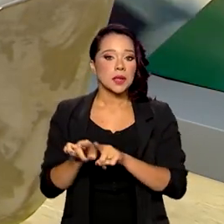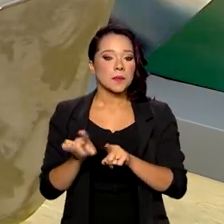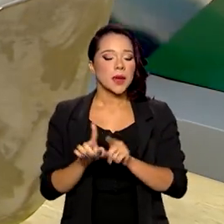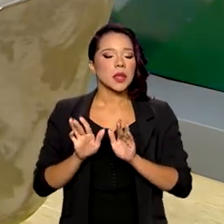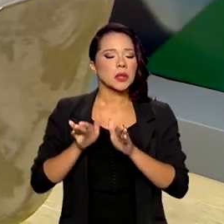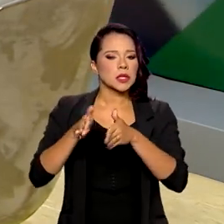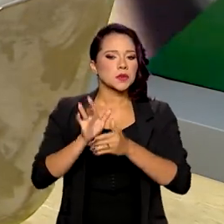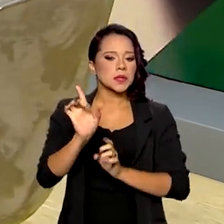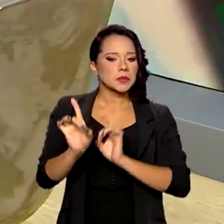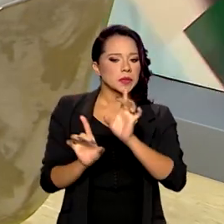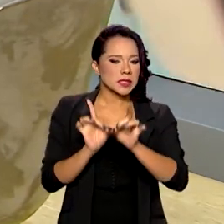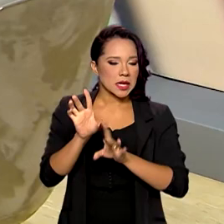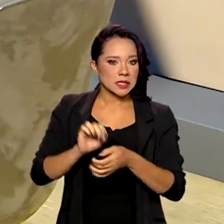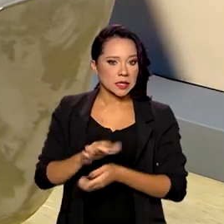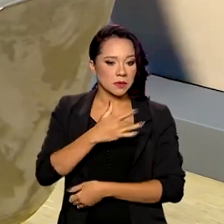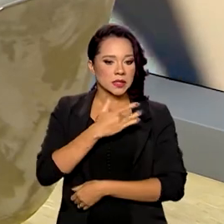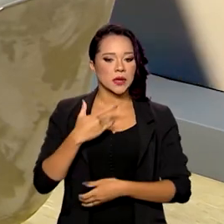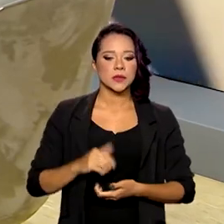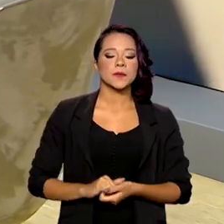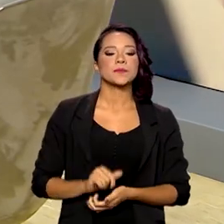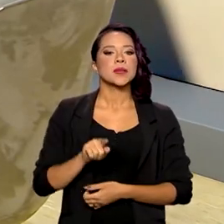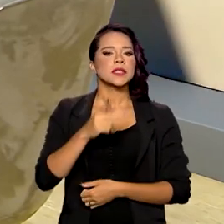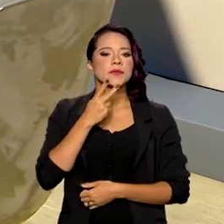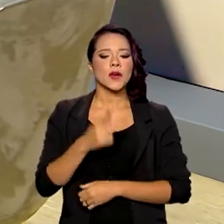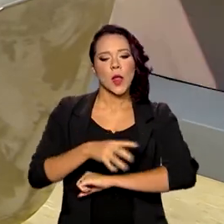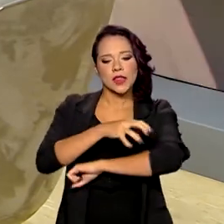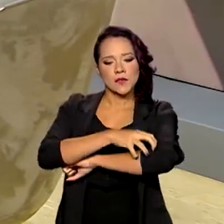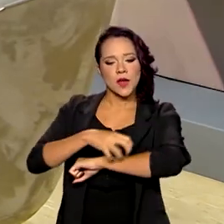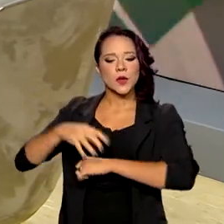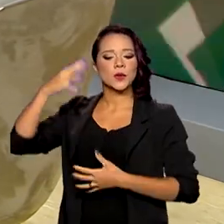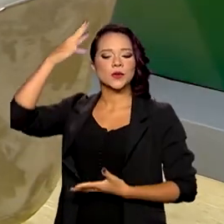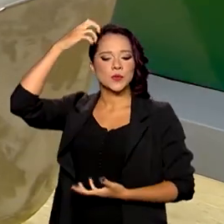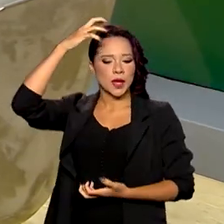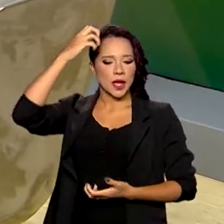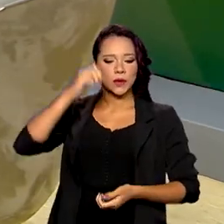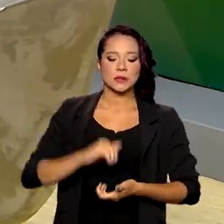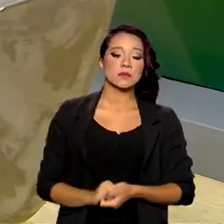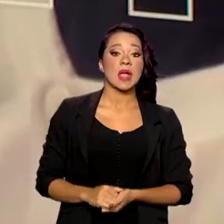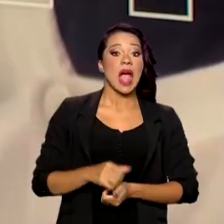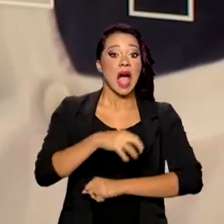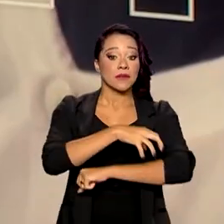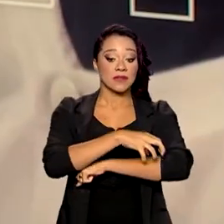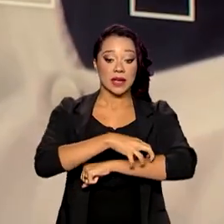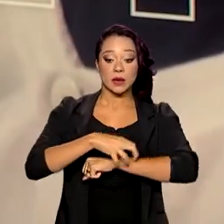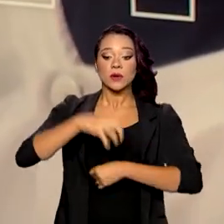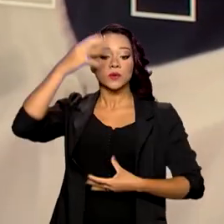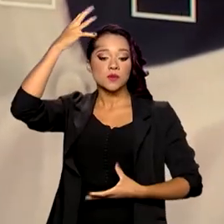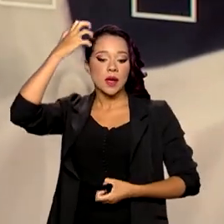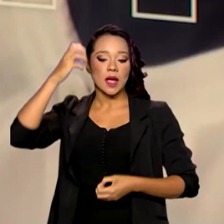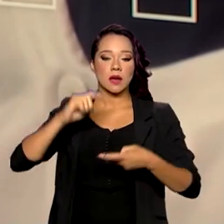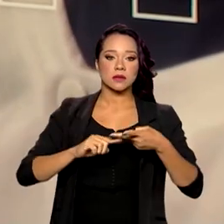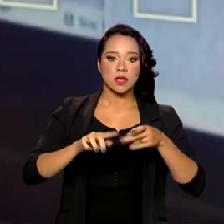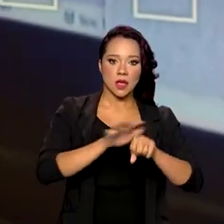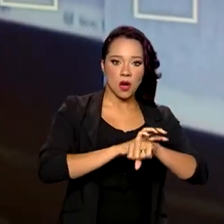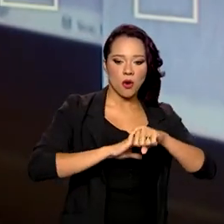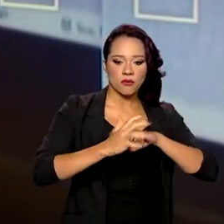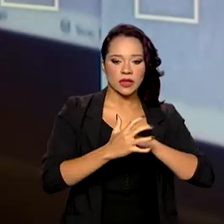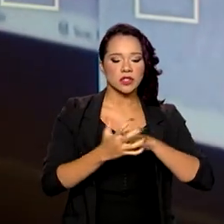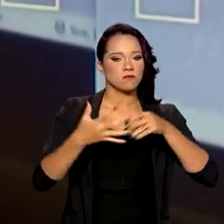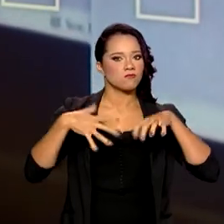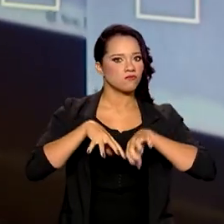especializada à saúde. Você falou da varíola dos macacos. Varíola dos macacos e Covid são absolutamente